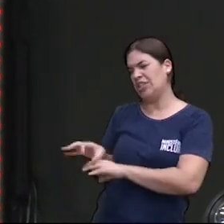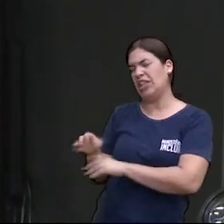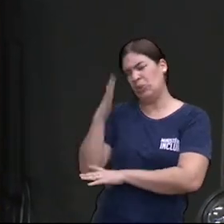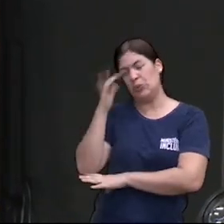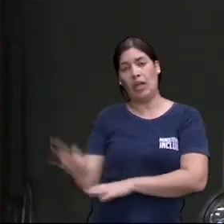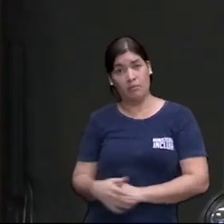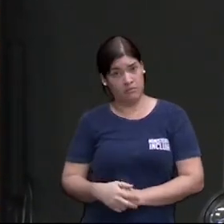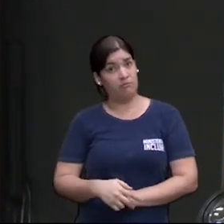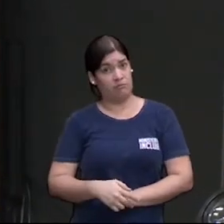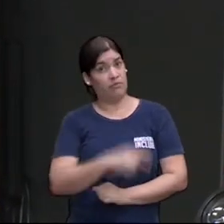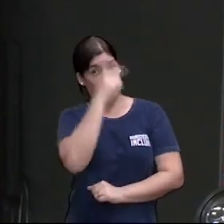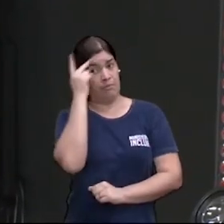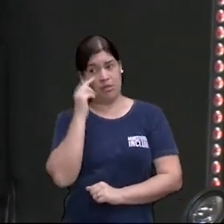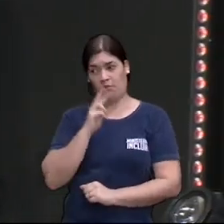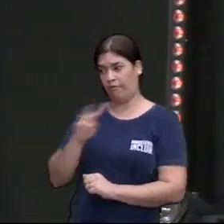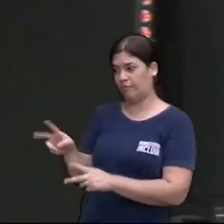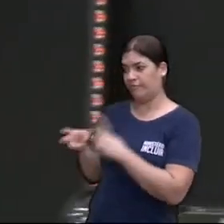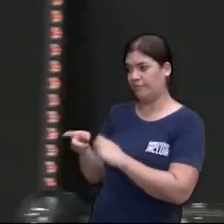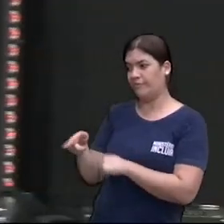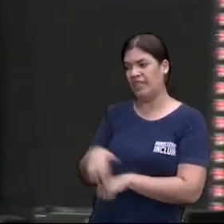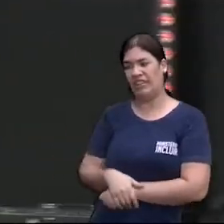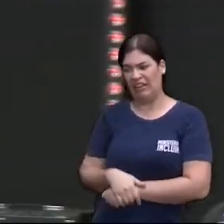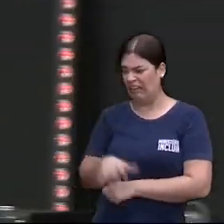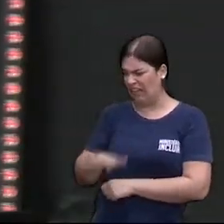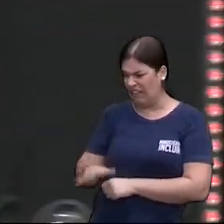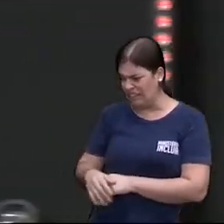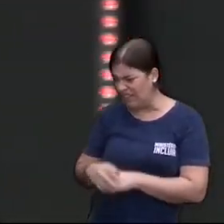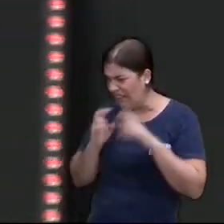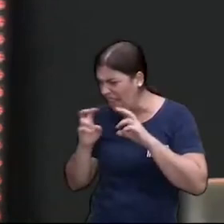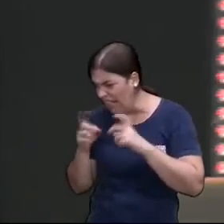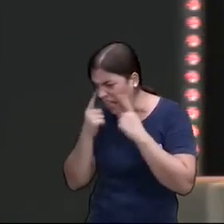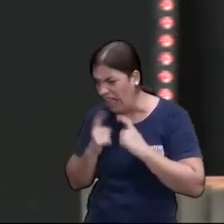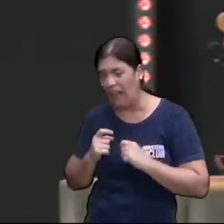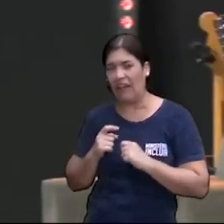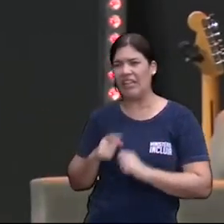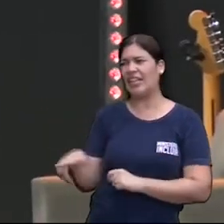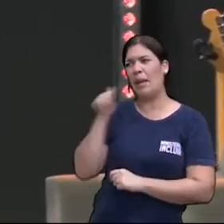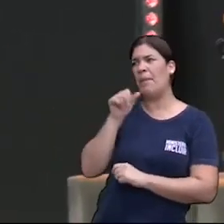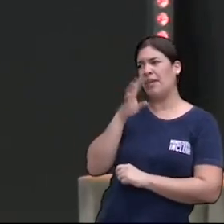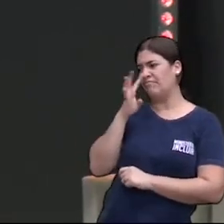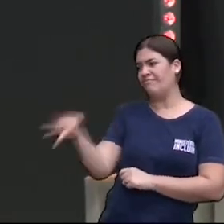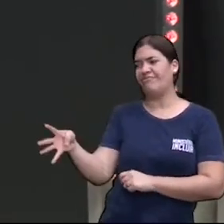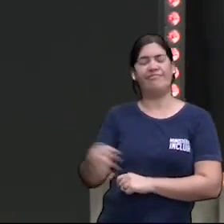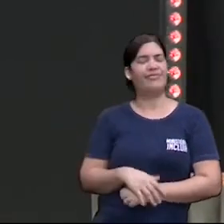falam? Quando você passa, se você não tem filho, você passa, aí, não sabe educar, até você ter filho.